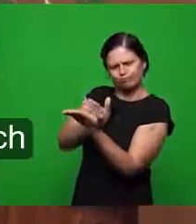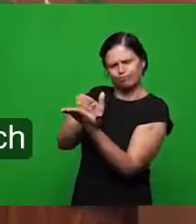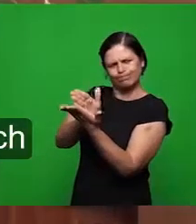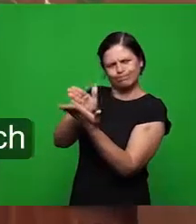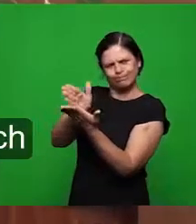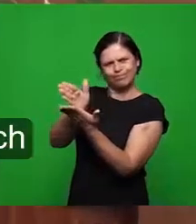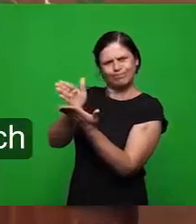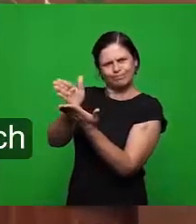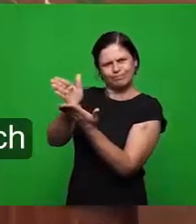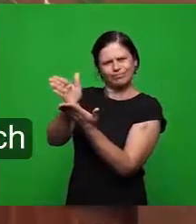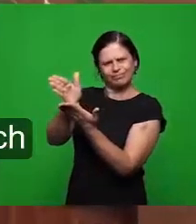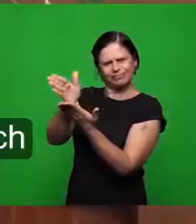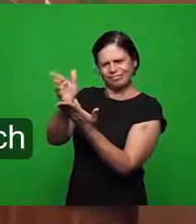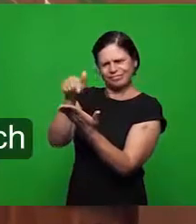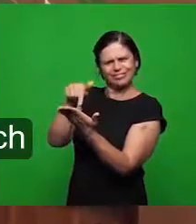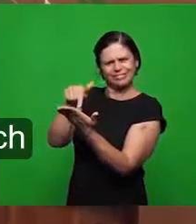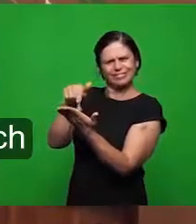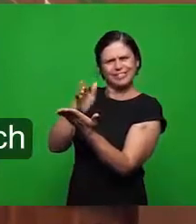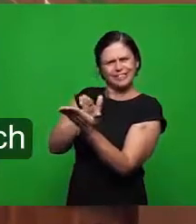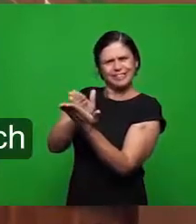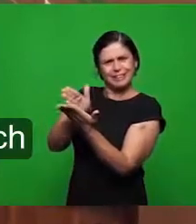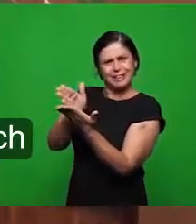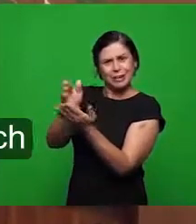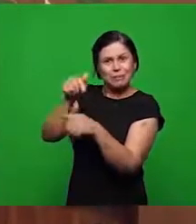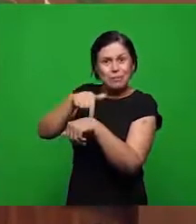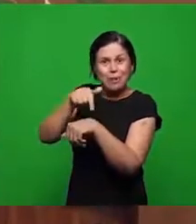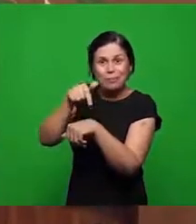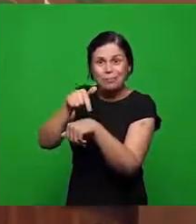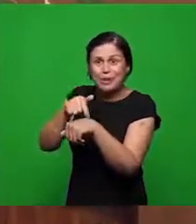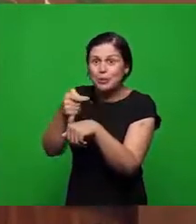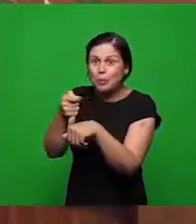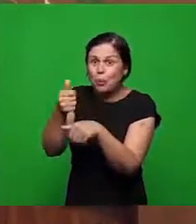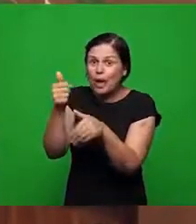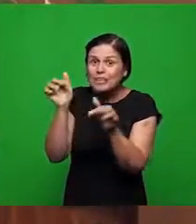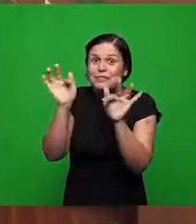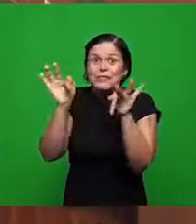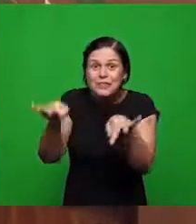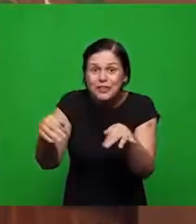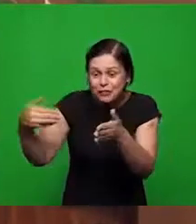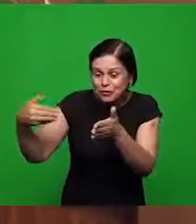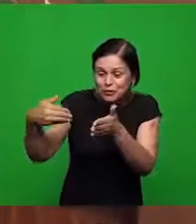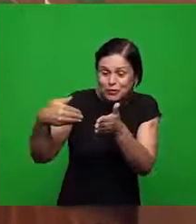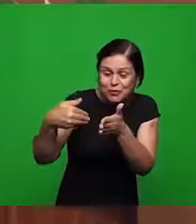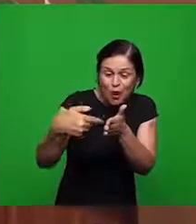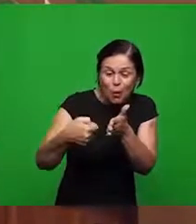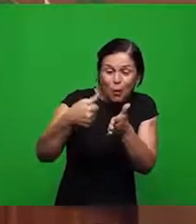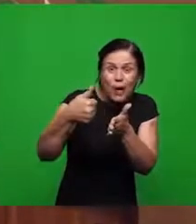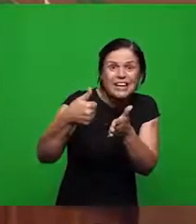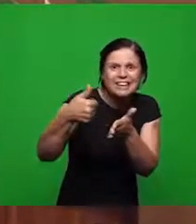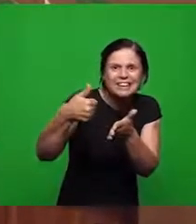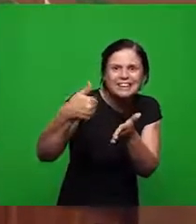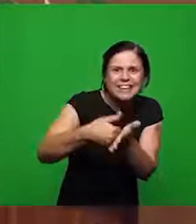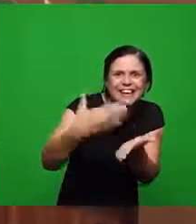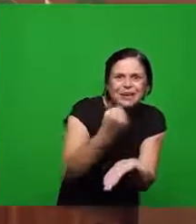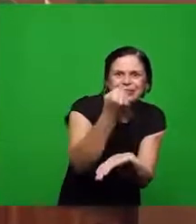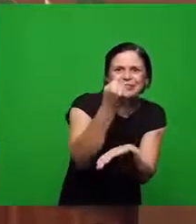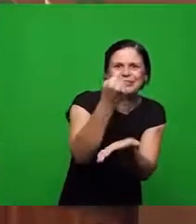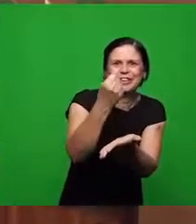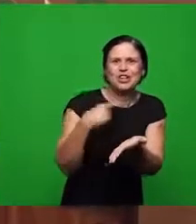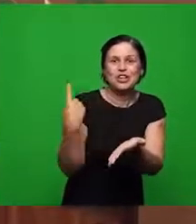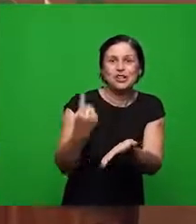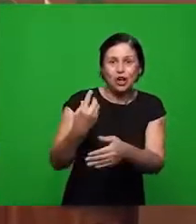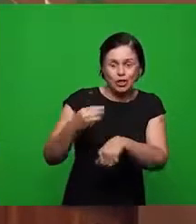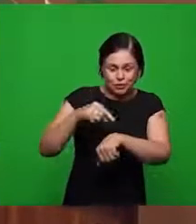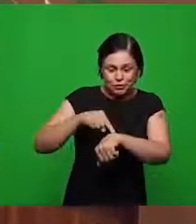dizer uma jornada final a igreja vive seus últimos momentos seus últimos tempos não estamos